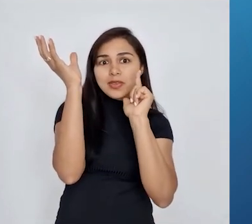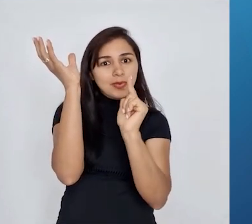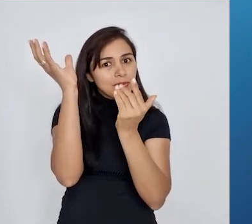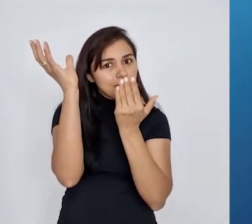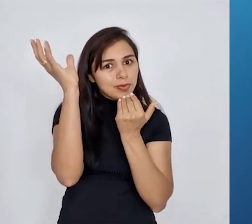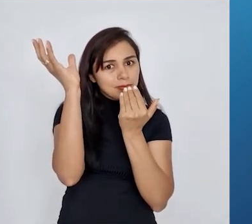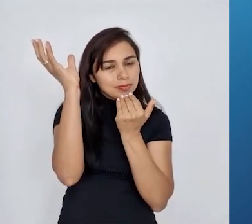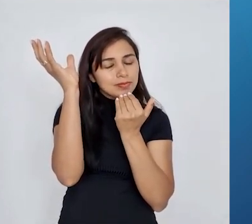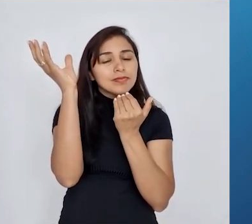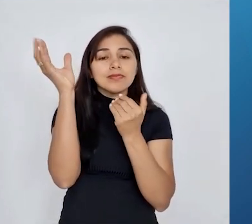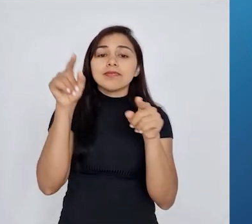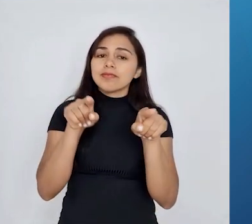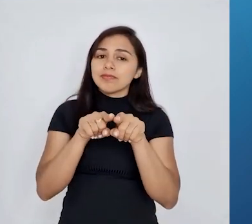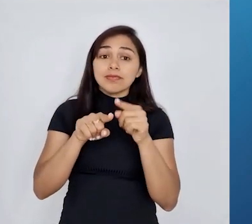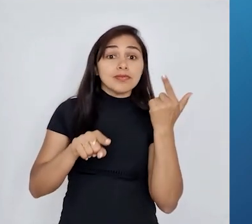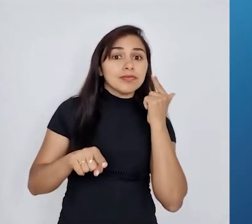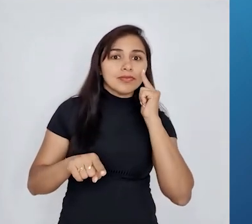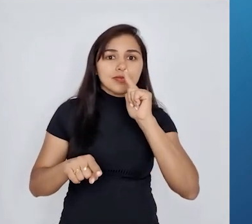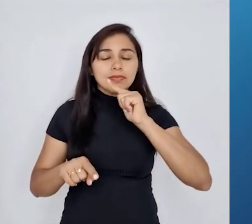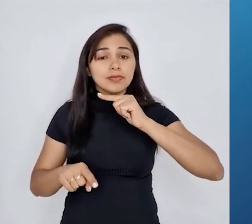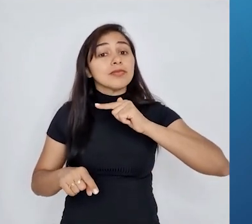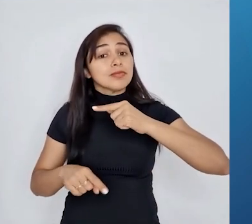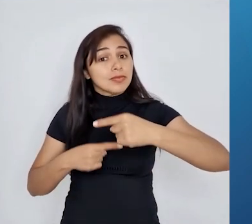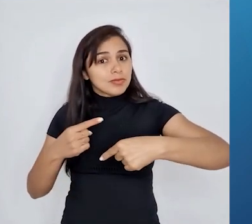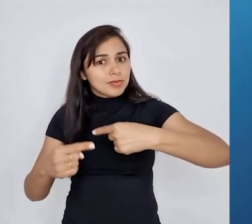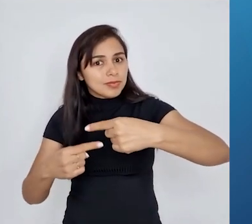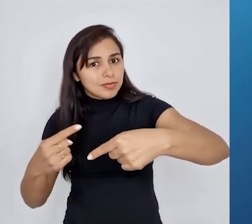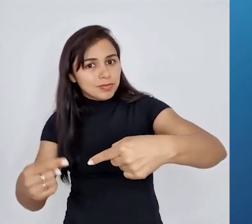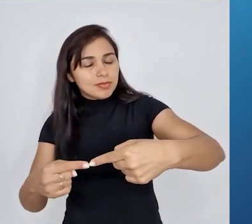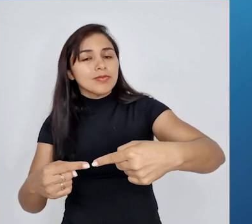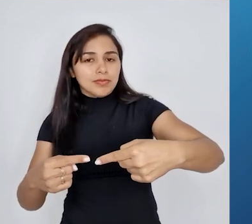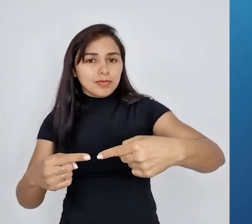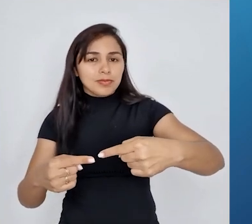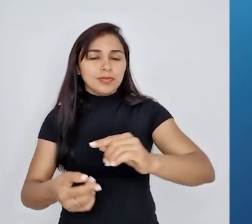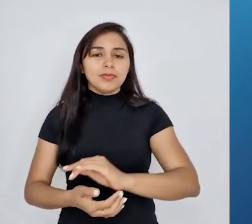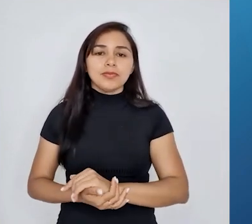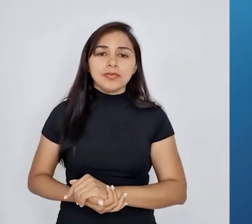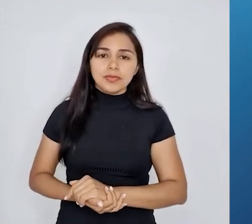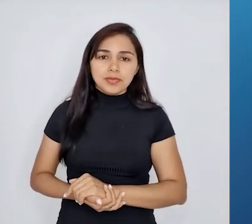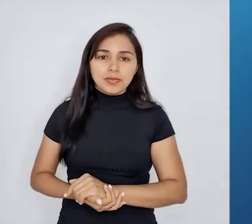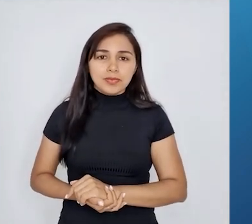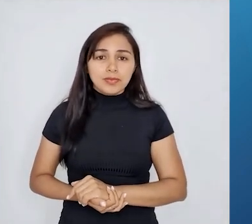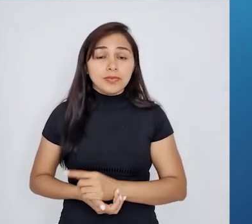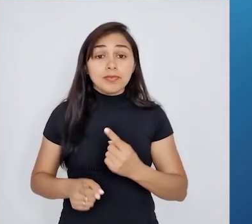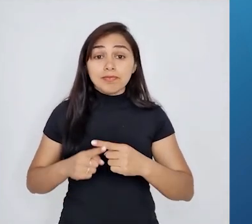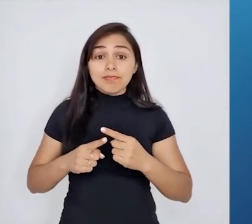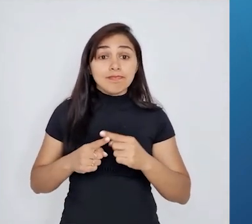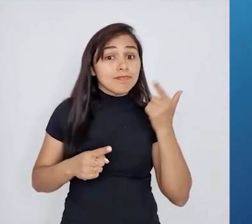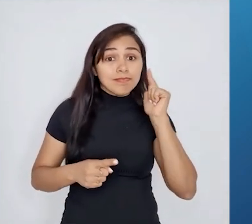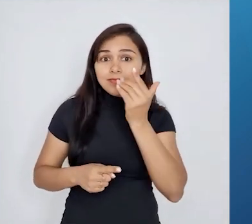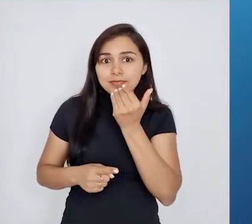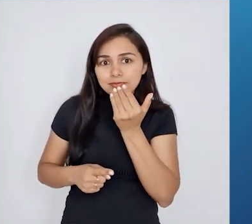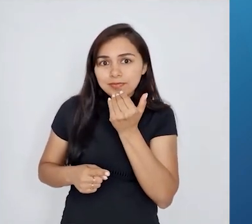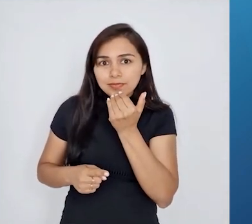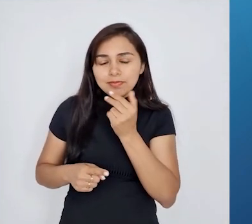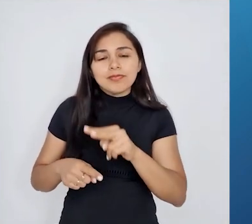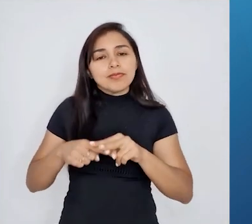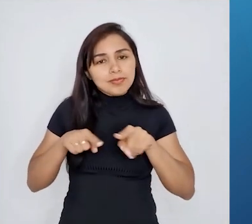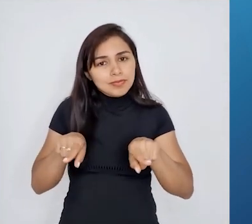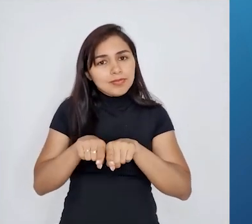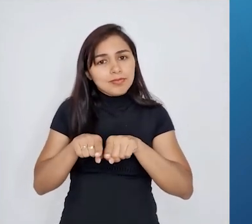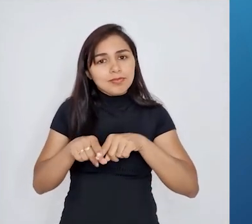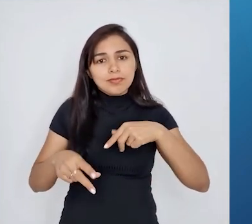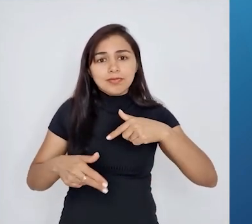tivessem os seus genes transmitidos para as gerações seguintes, porque elas não iam conseguir se reproduzir, porque elas não conseguiam se alimentar. Tá certo?